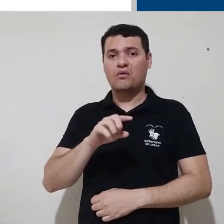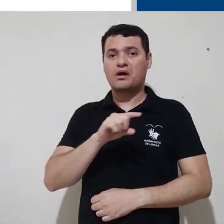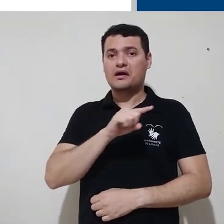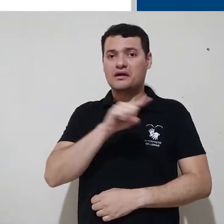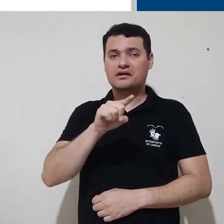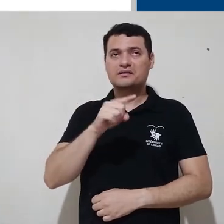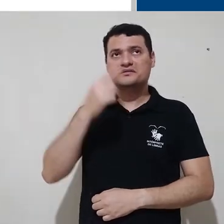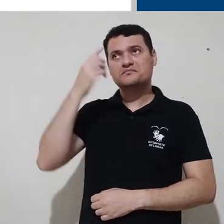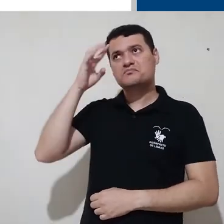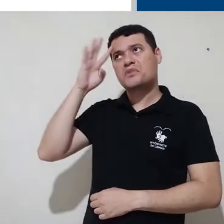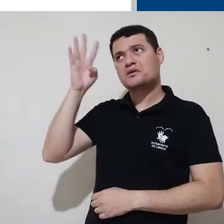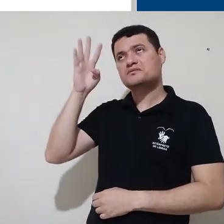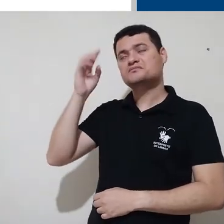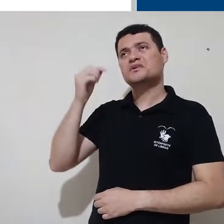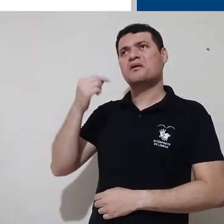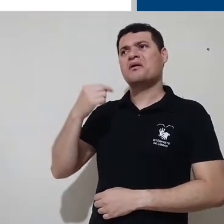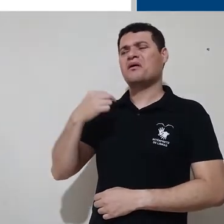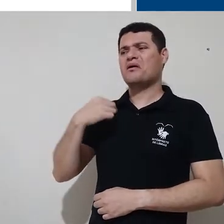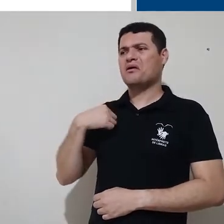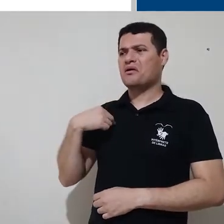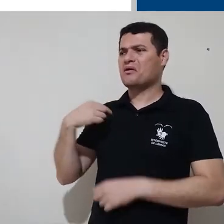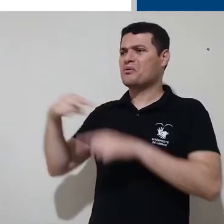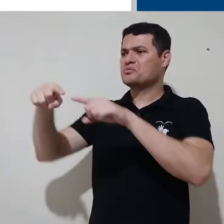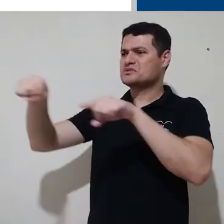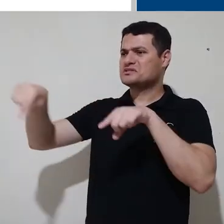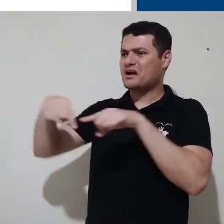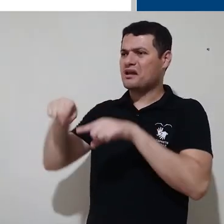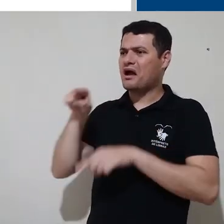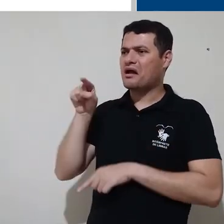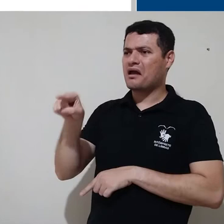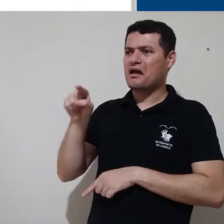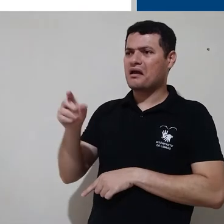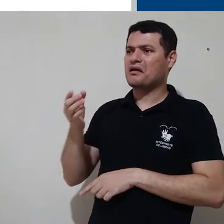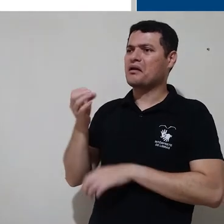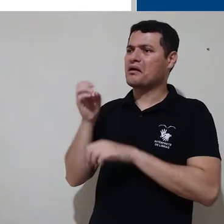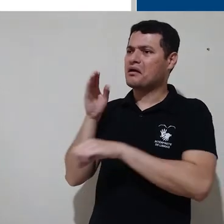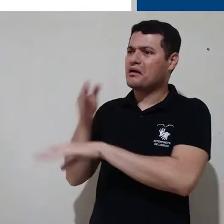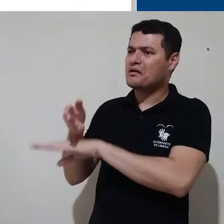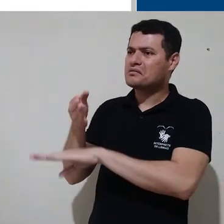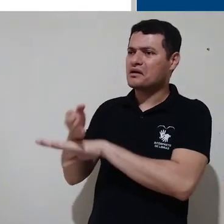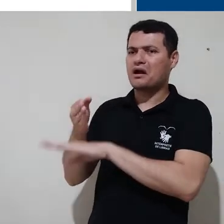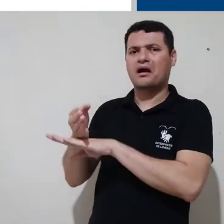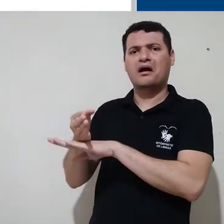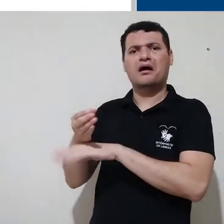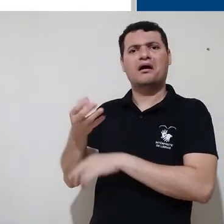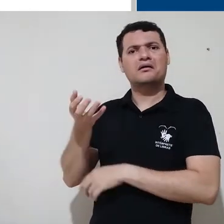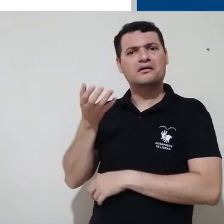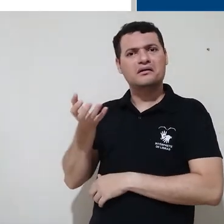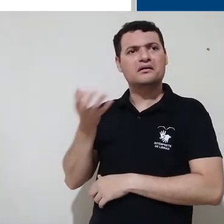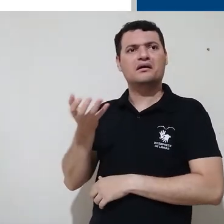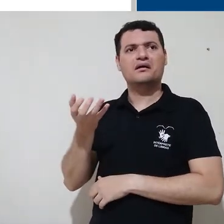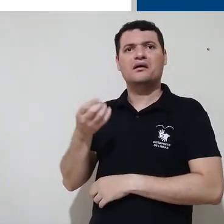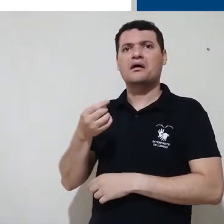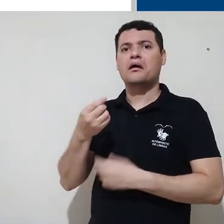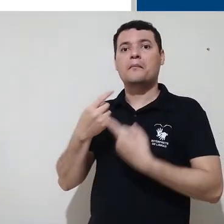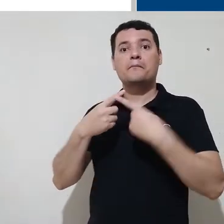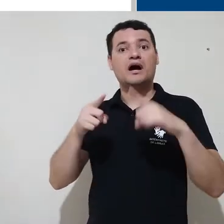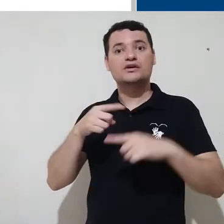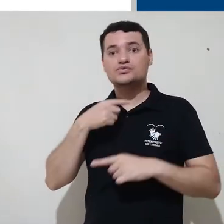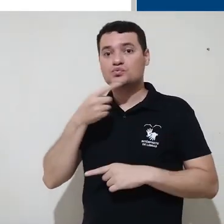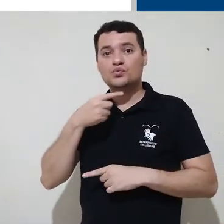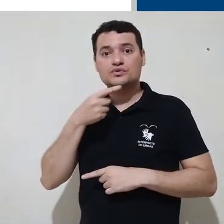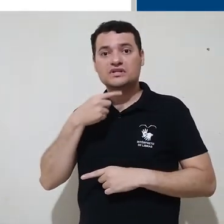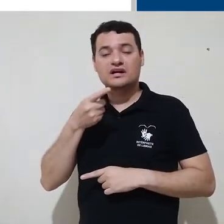achar que ele deveria ter acesso a uma determinada sala e ele não consegue entrar nessa sala,